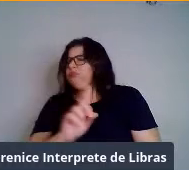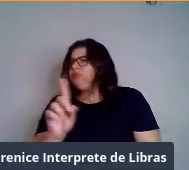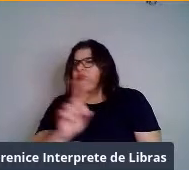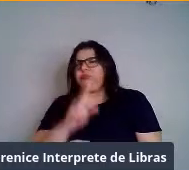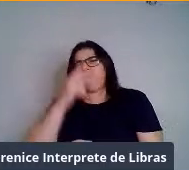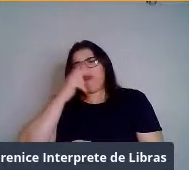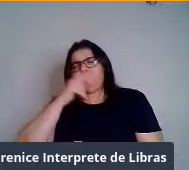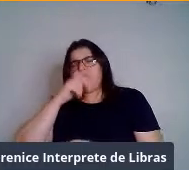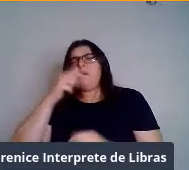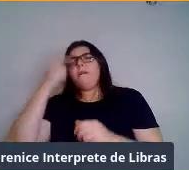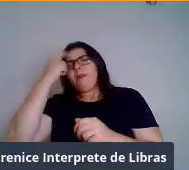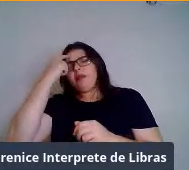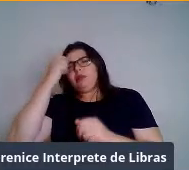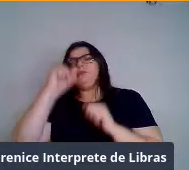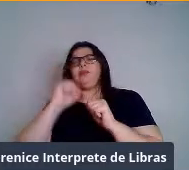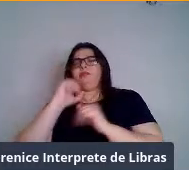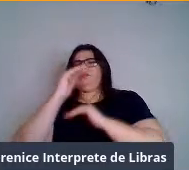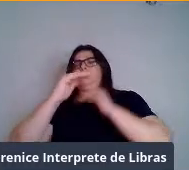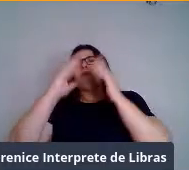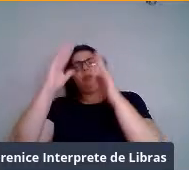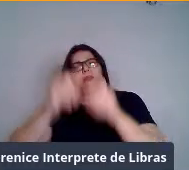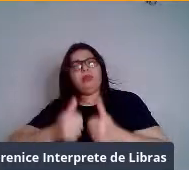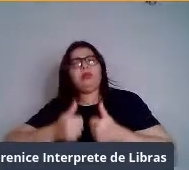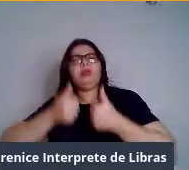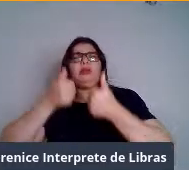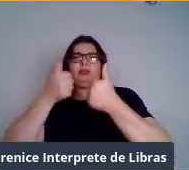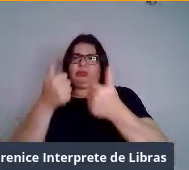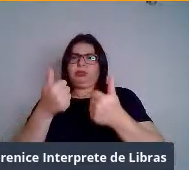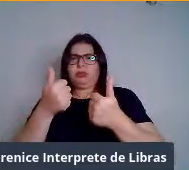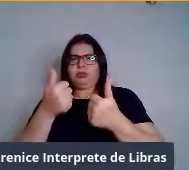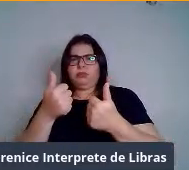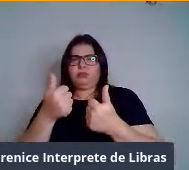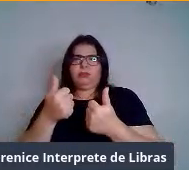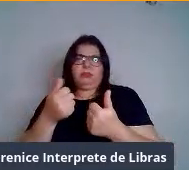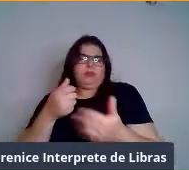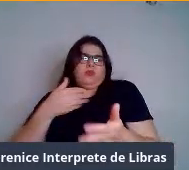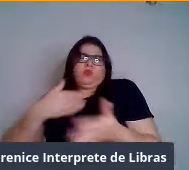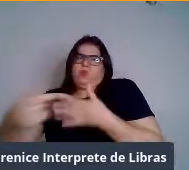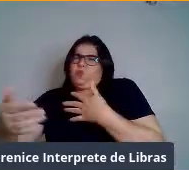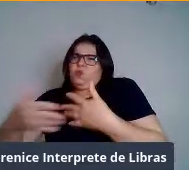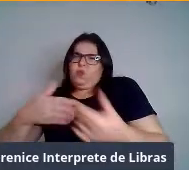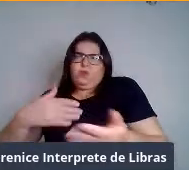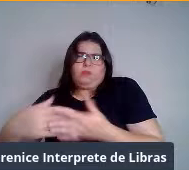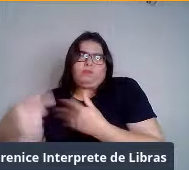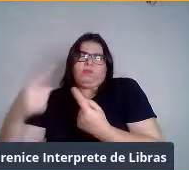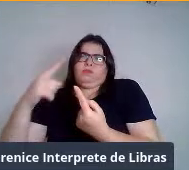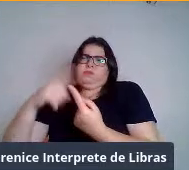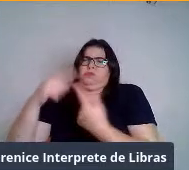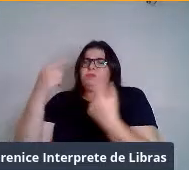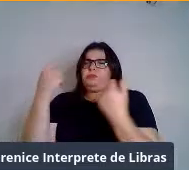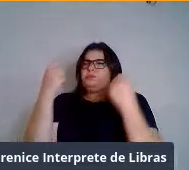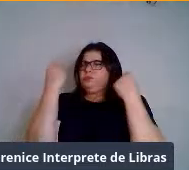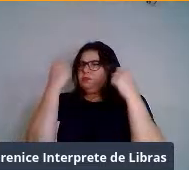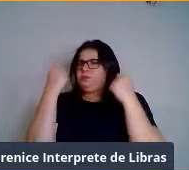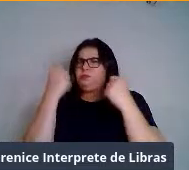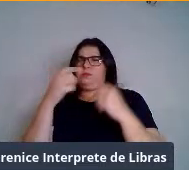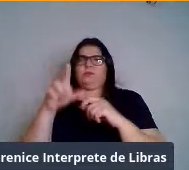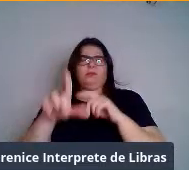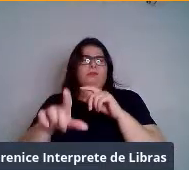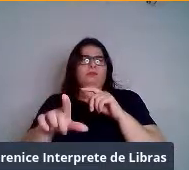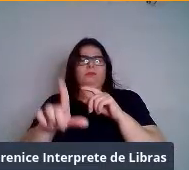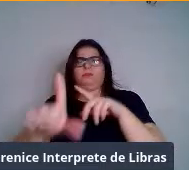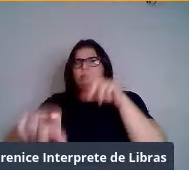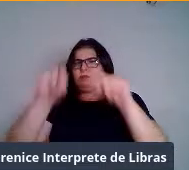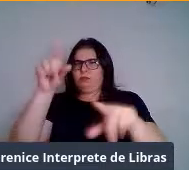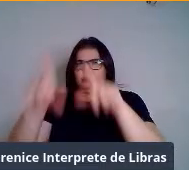pensem em evoluir, certo? Seja o esporte que vocês escolhem, o que vocês estiverem mais motivados, certo? Para finalizar, que já estou vendo